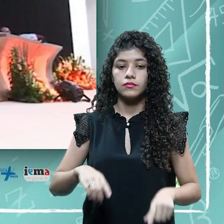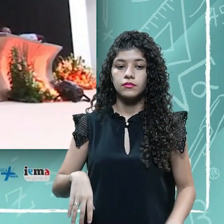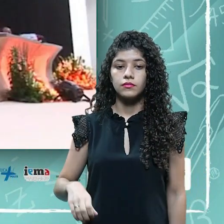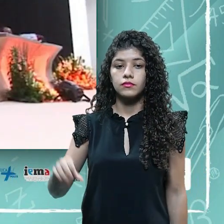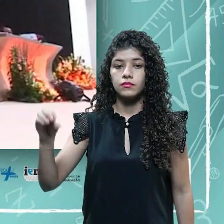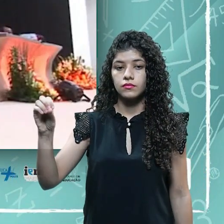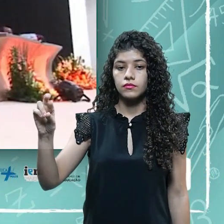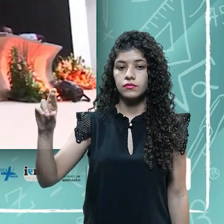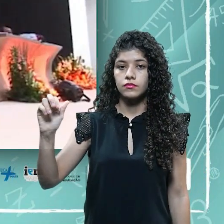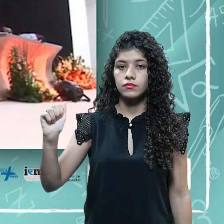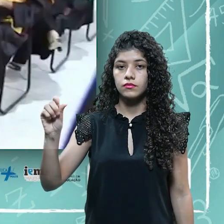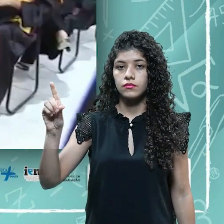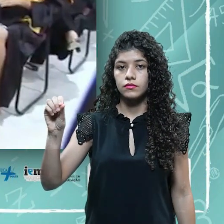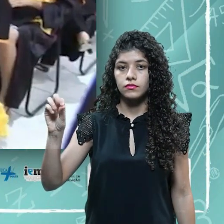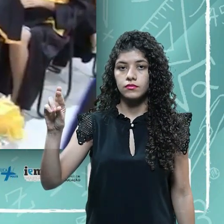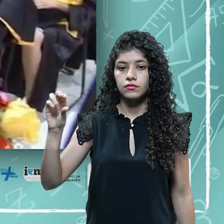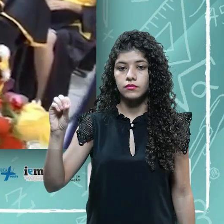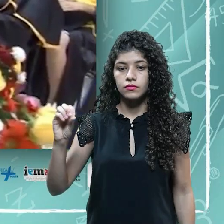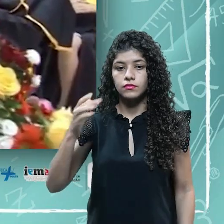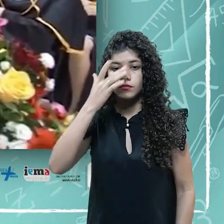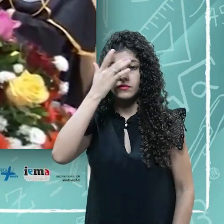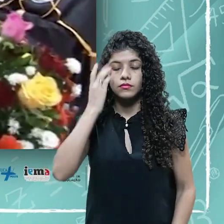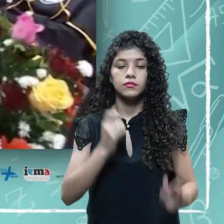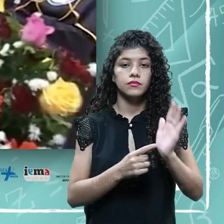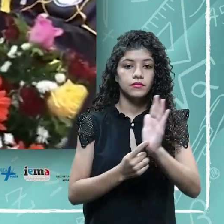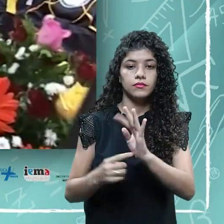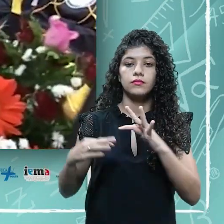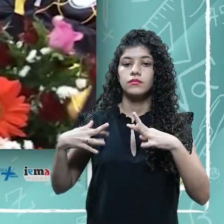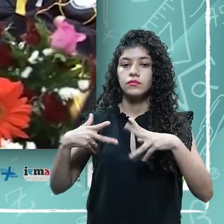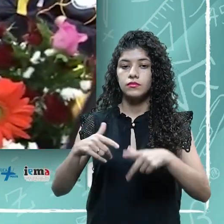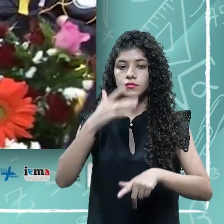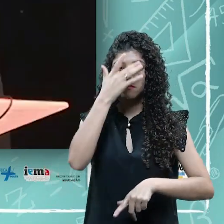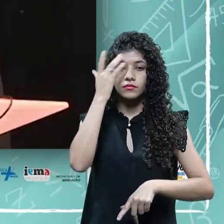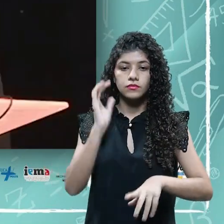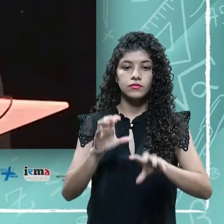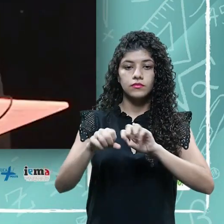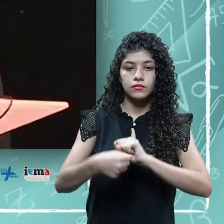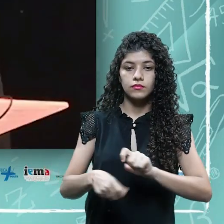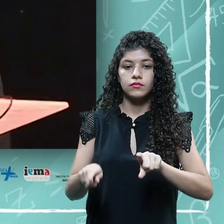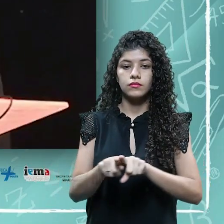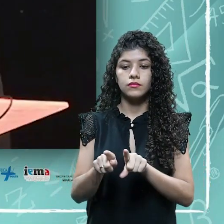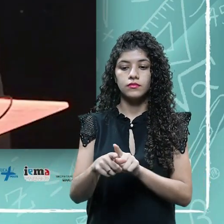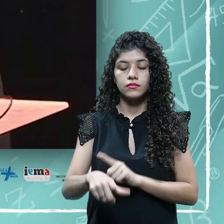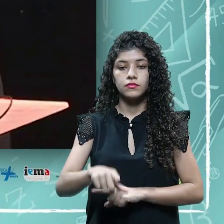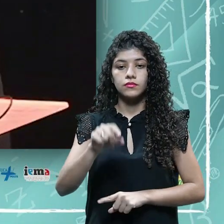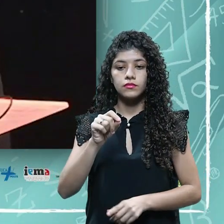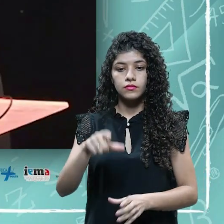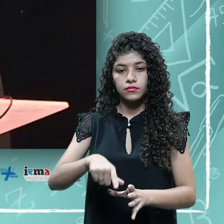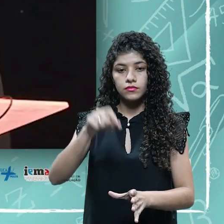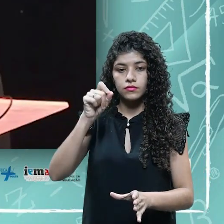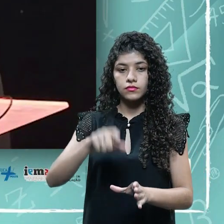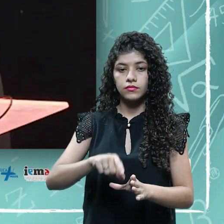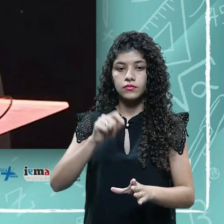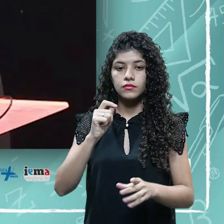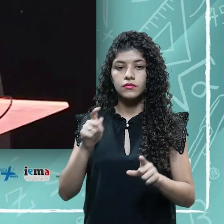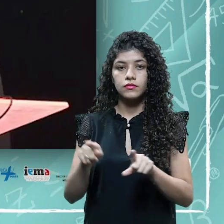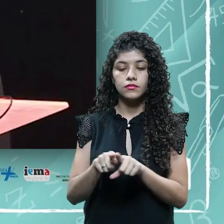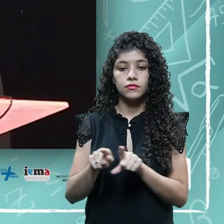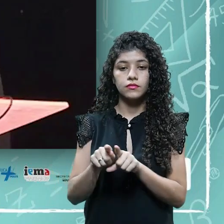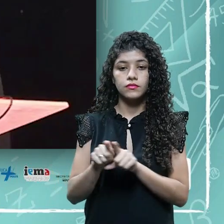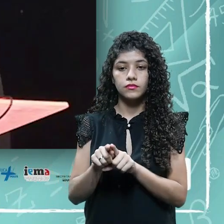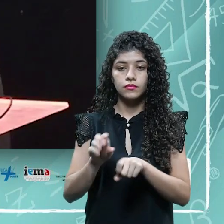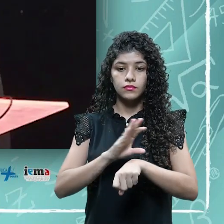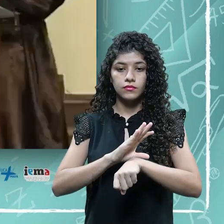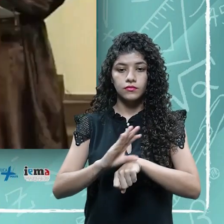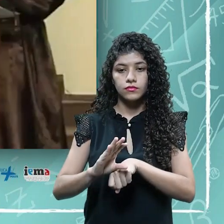discursar é o orador, que representa os formandos de todos os cursos. Ele também será escolhido por sorteio e deve